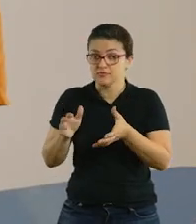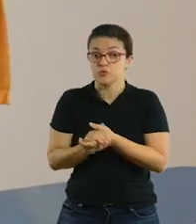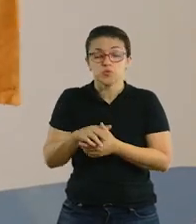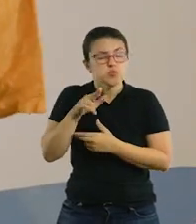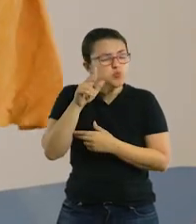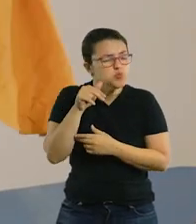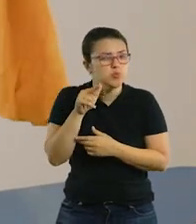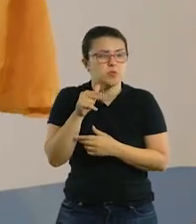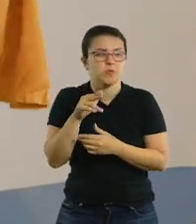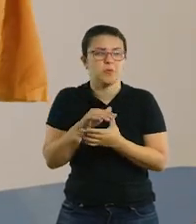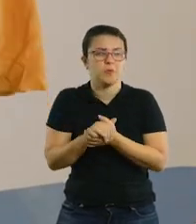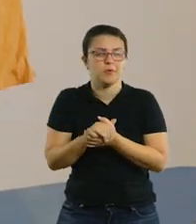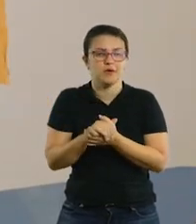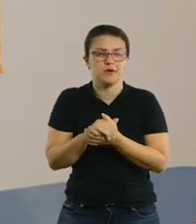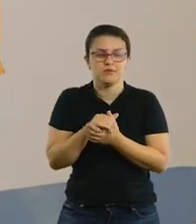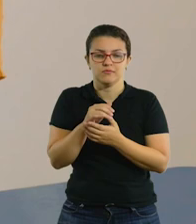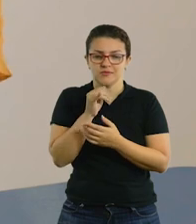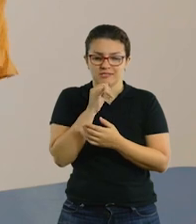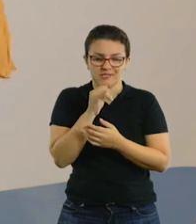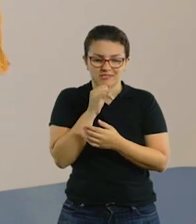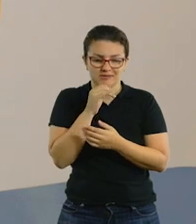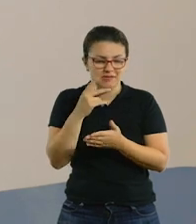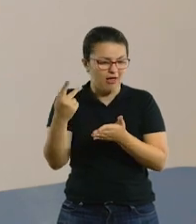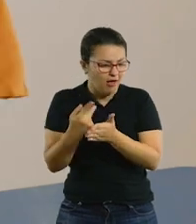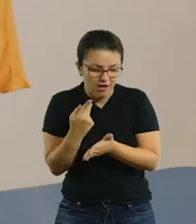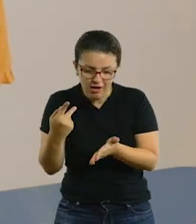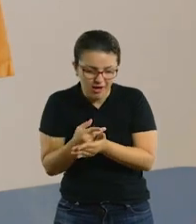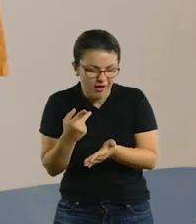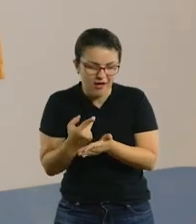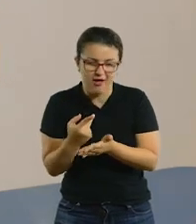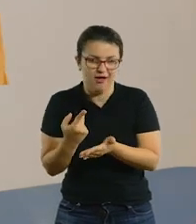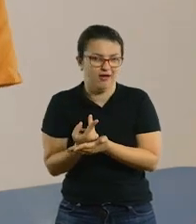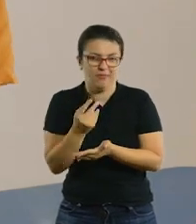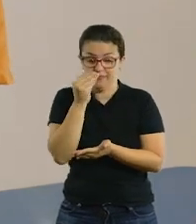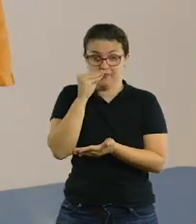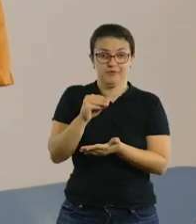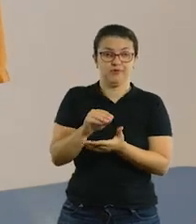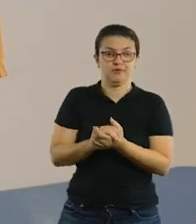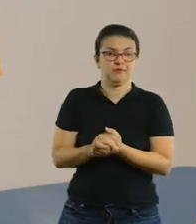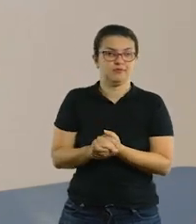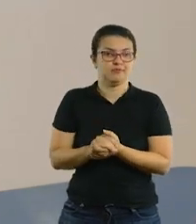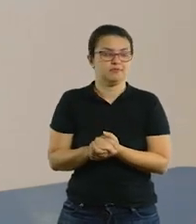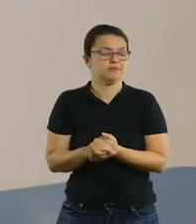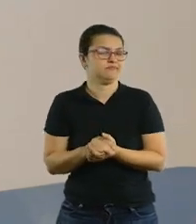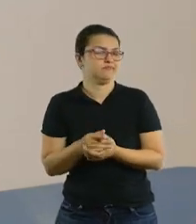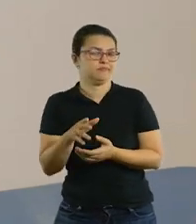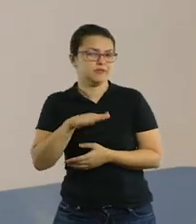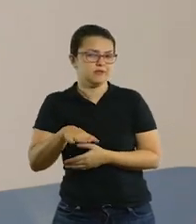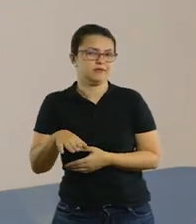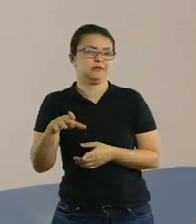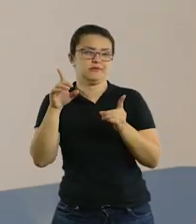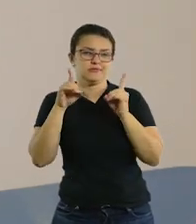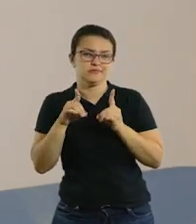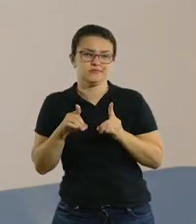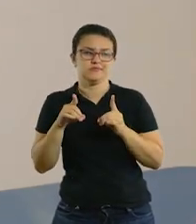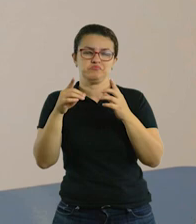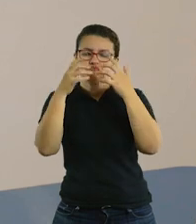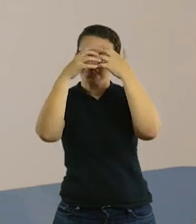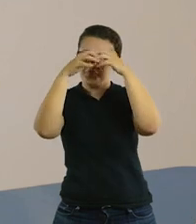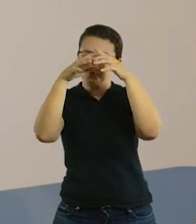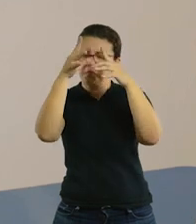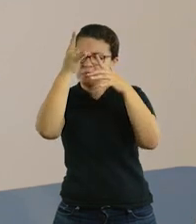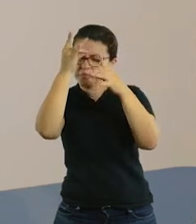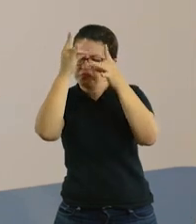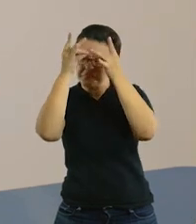você nunca menospreze as tentativas dela. Crianças com deficiência podem ter prejuízos de imaginação, dificuldades de memorização,